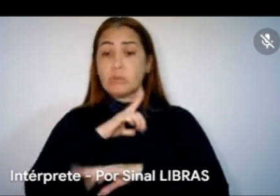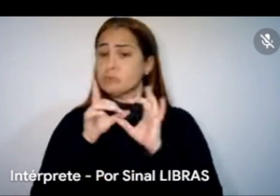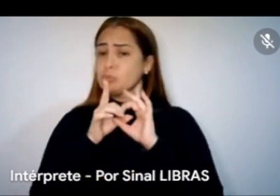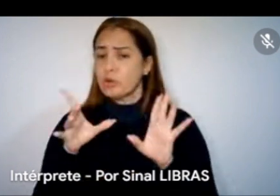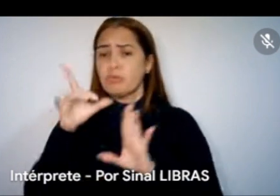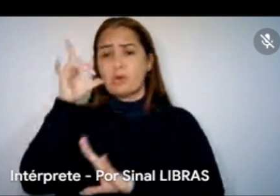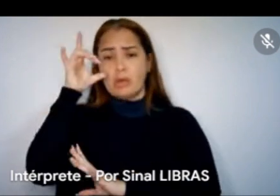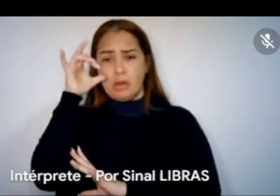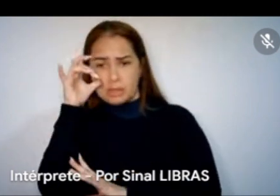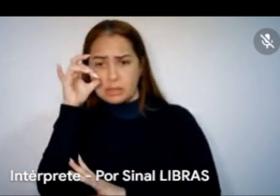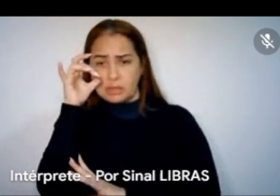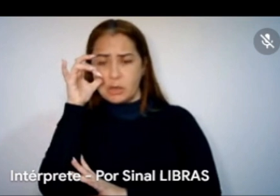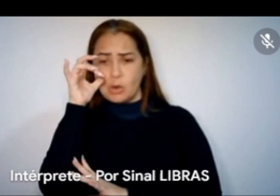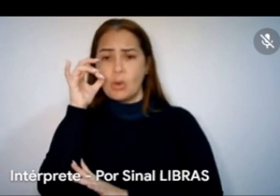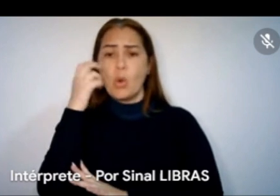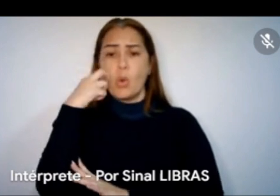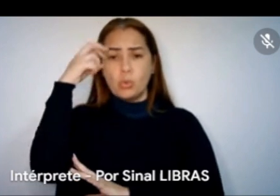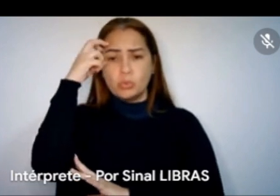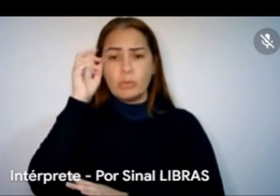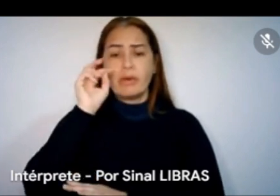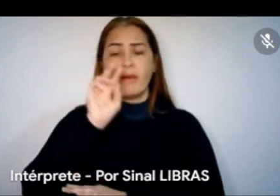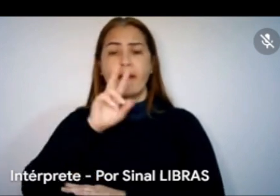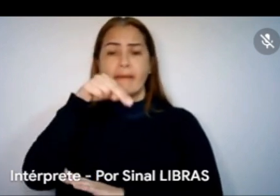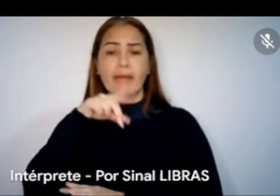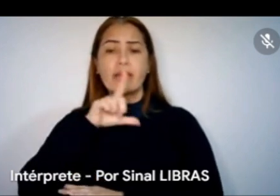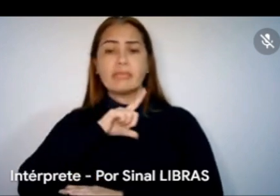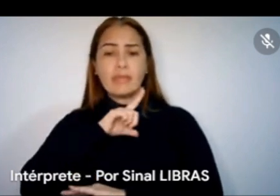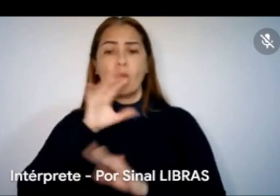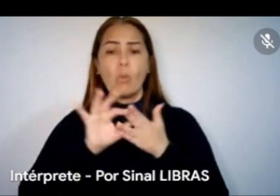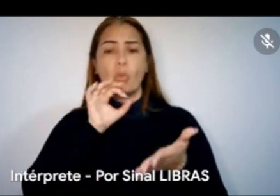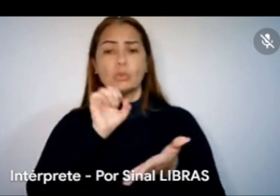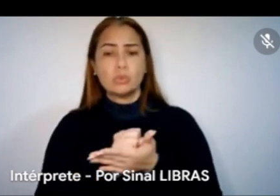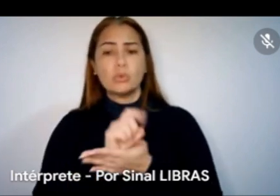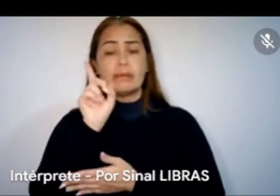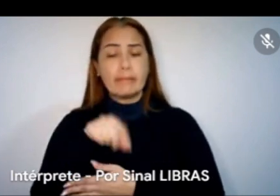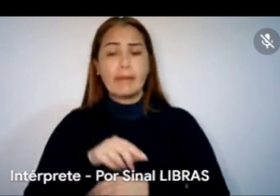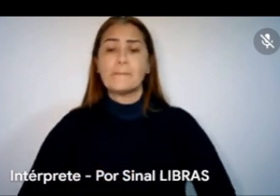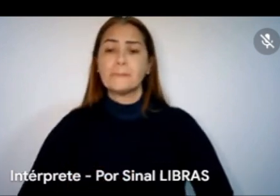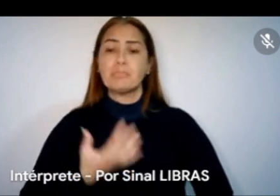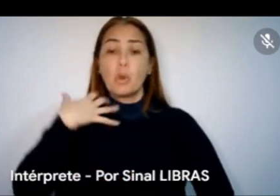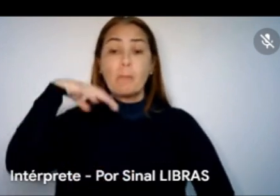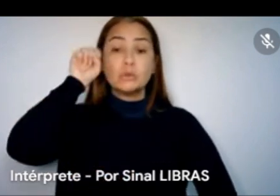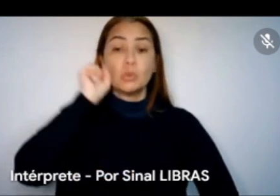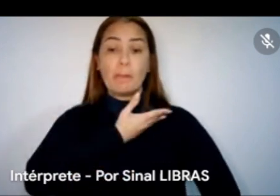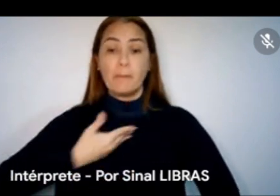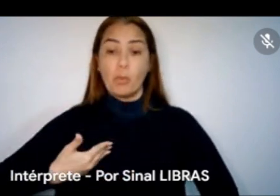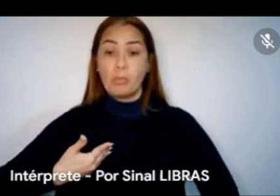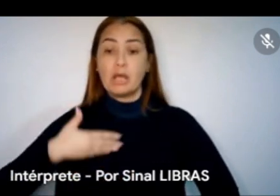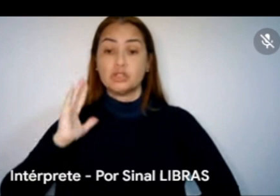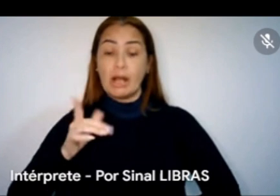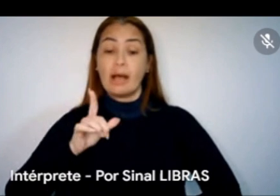arroba cultura.rn o nosso formulário de escuta pública, lá tem estado estinchado os valores, tudo bem.